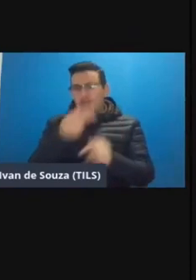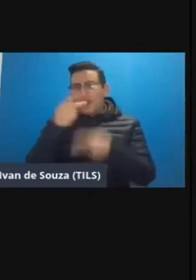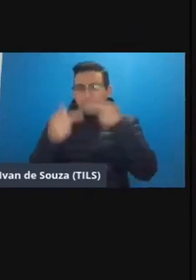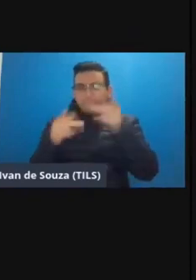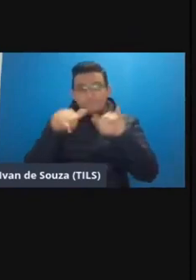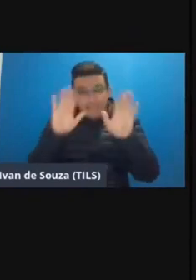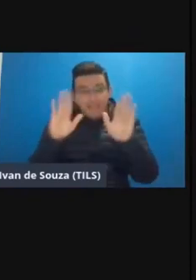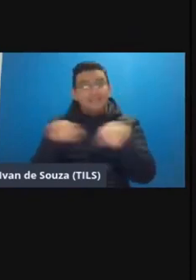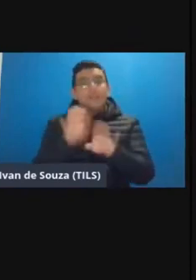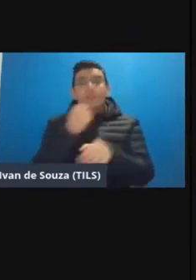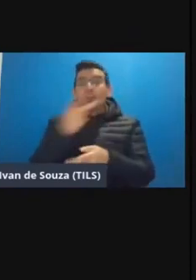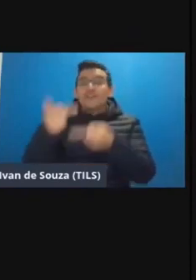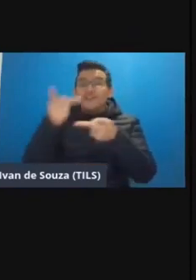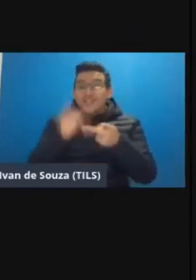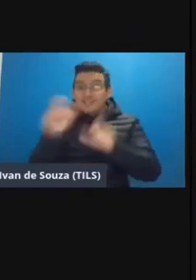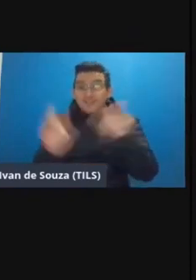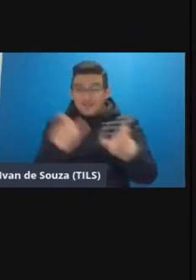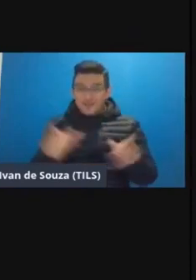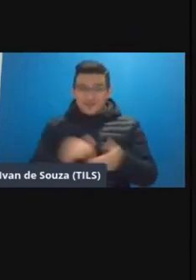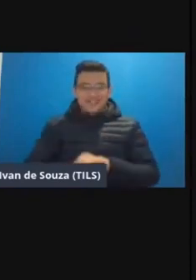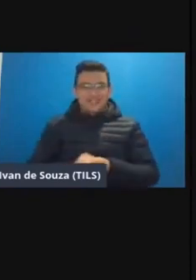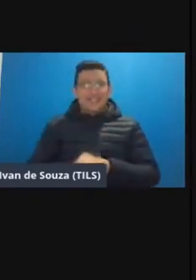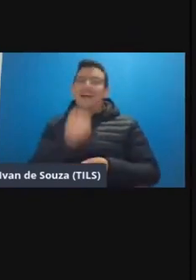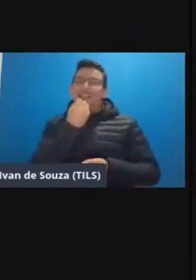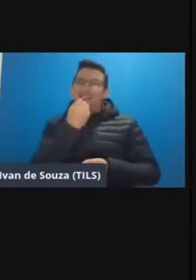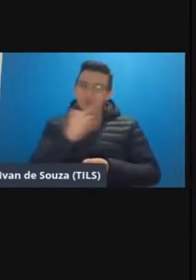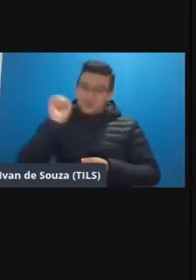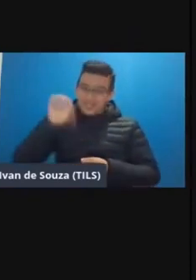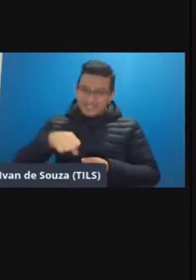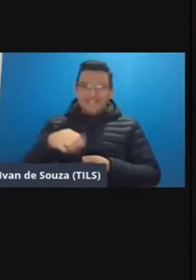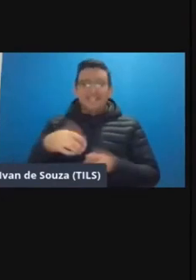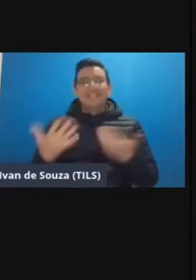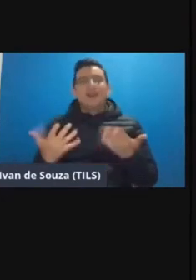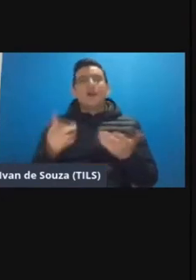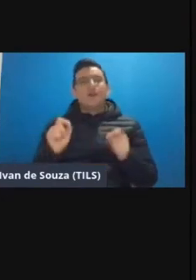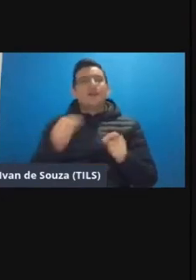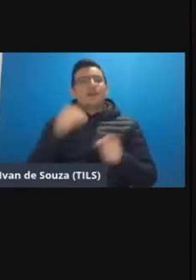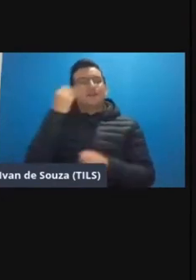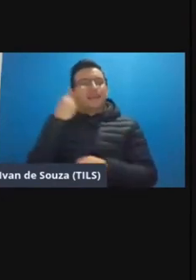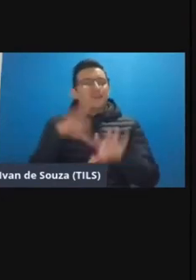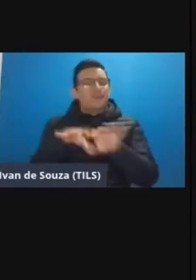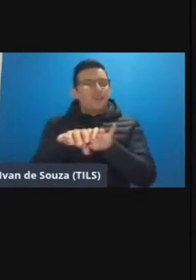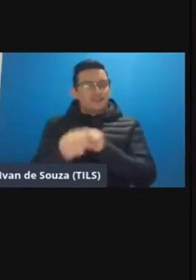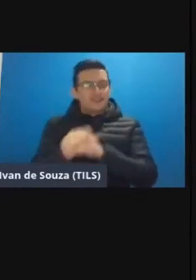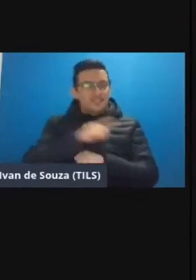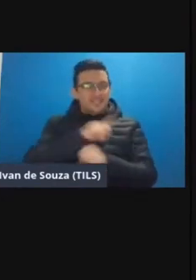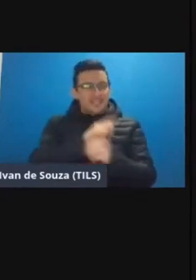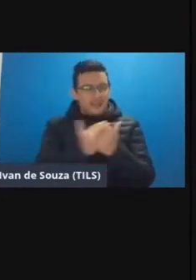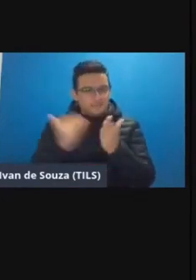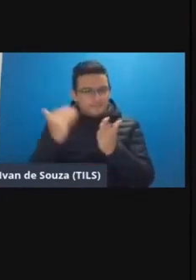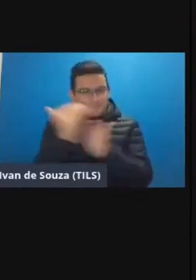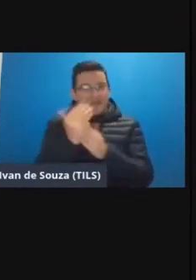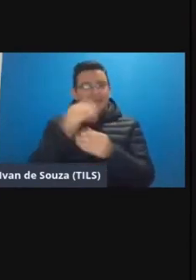aproveitar e dar boas-vindas para o pessoal então ai que bom sim Ana as vivências formativas crescem né